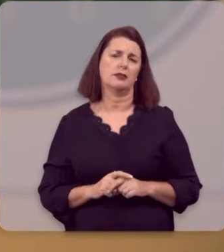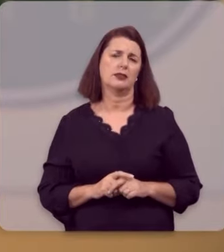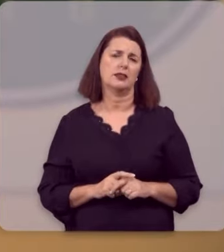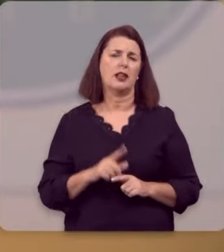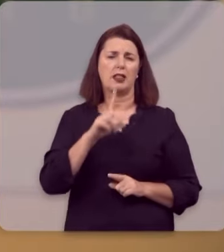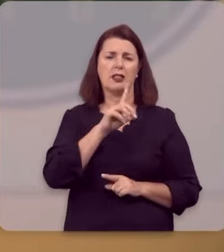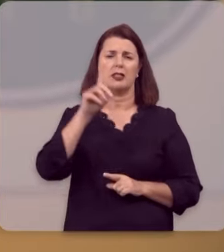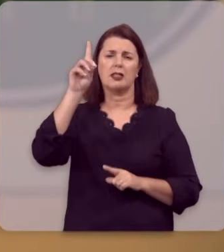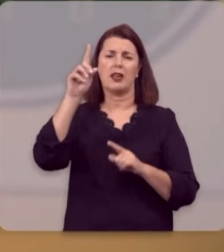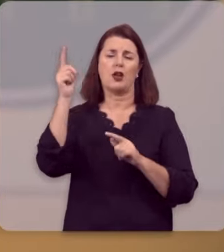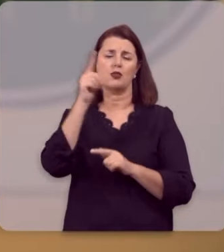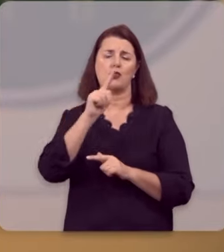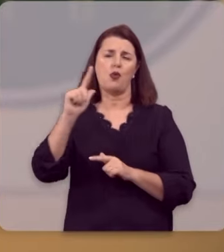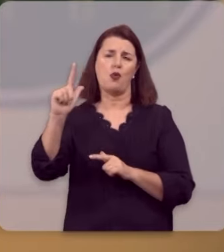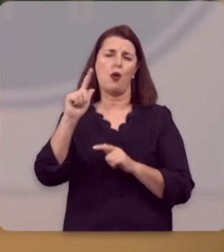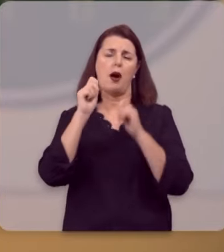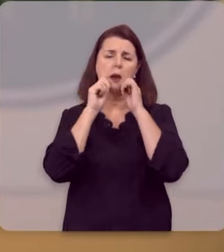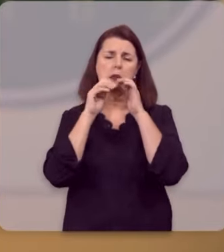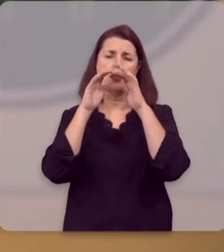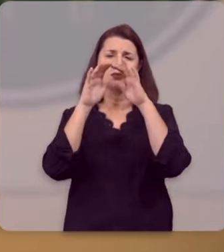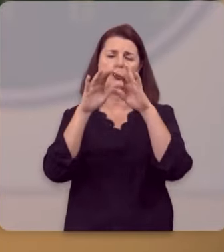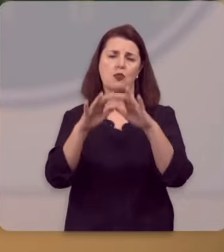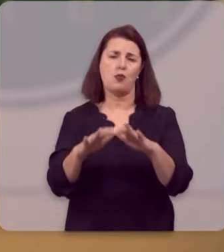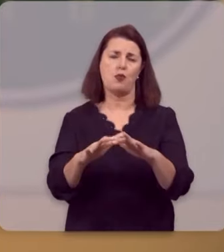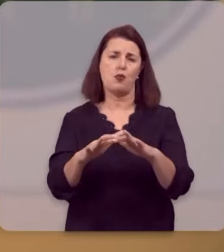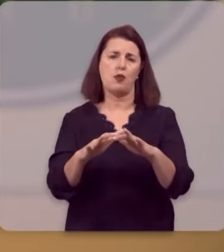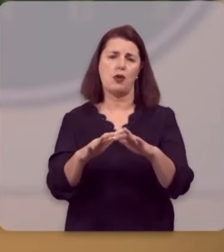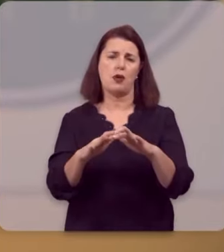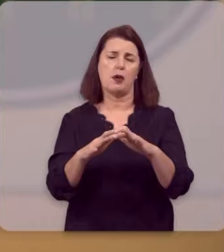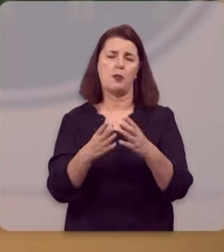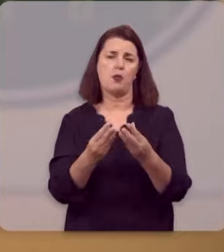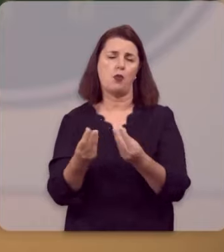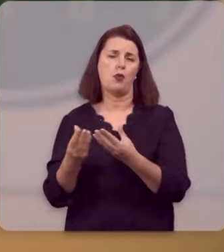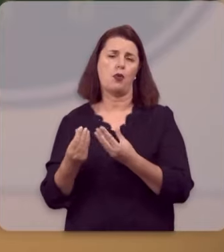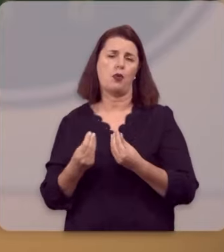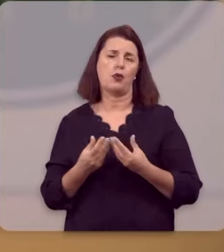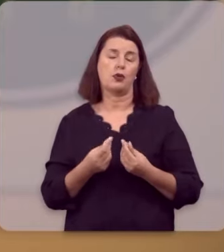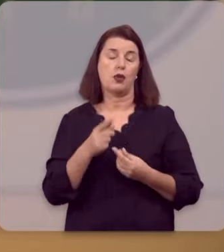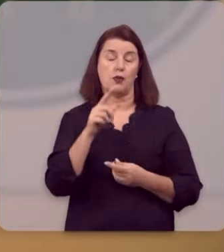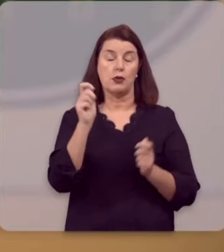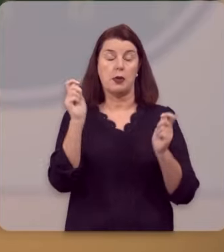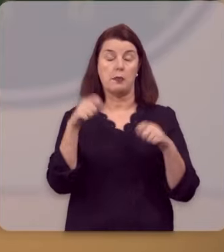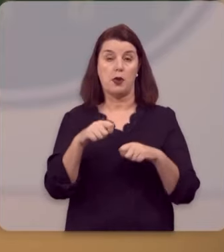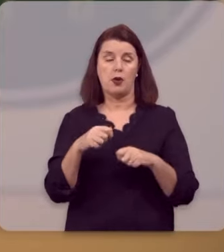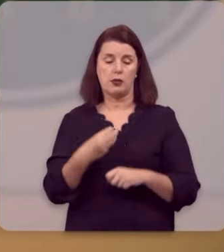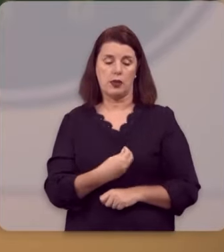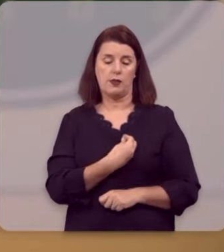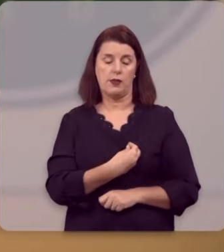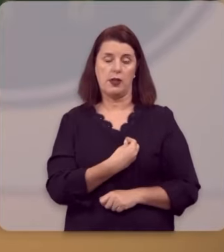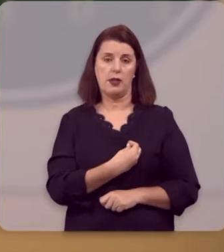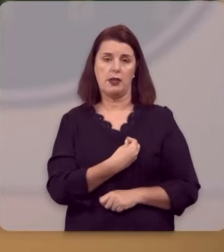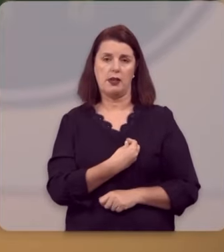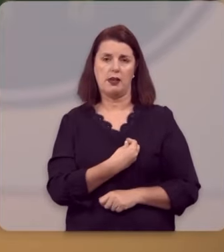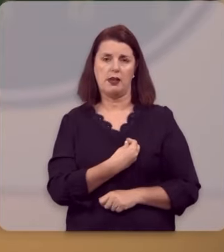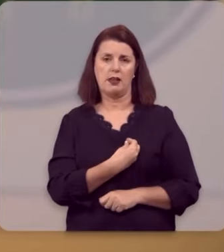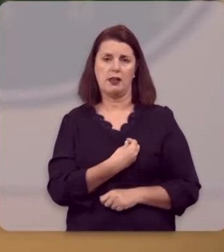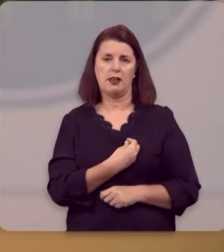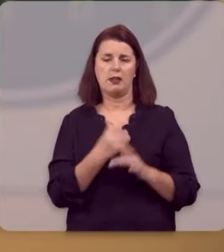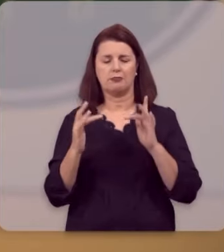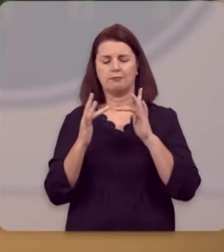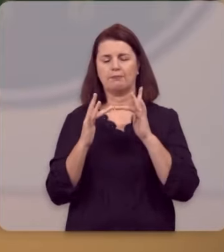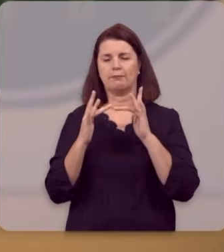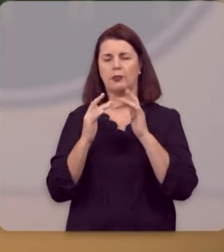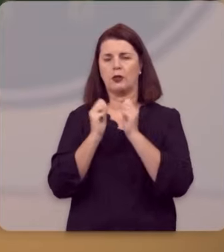mesmo canal. que Deus continue te abençoando ricamente e que você possa viver uma vida